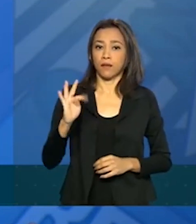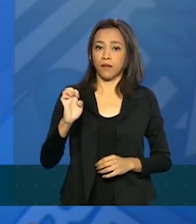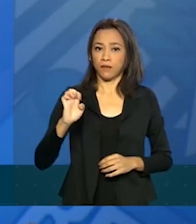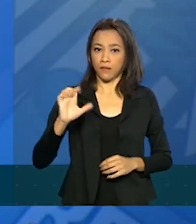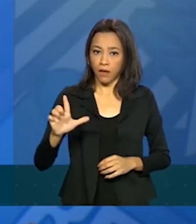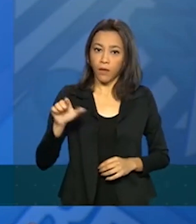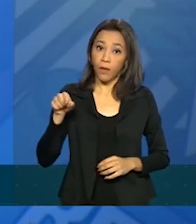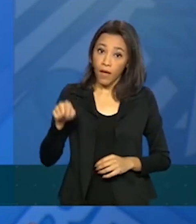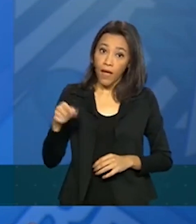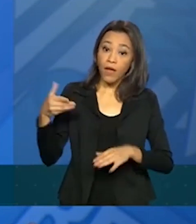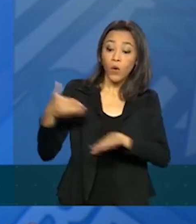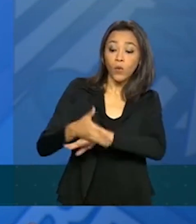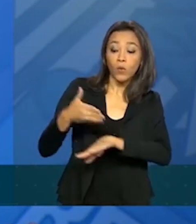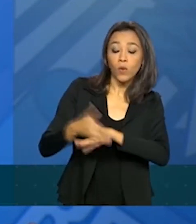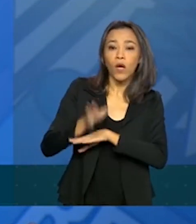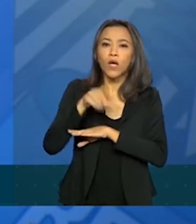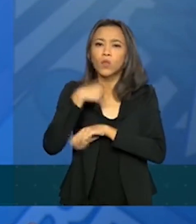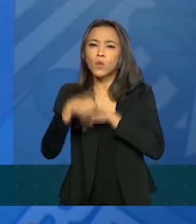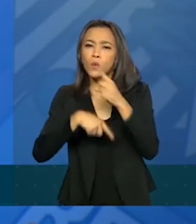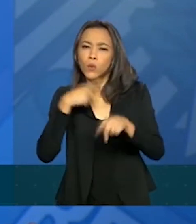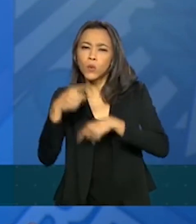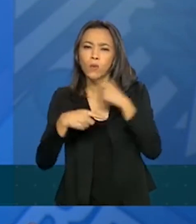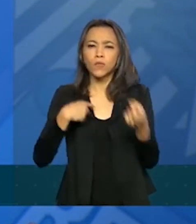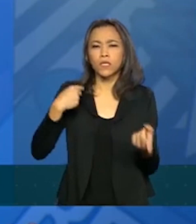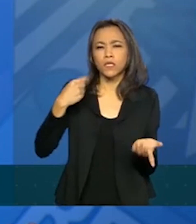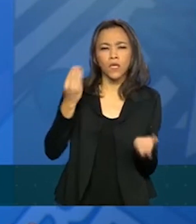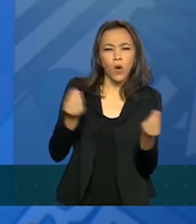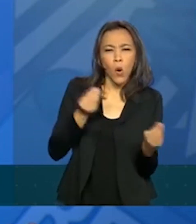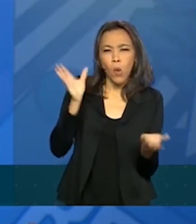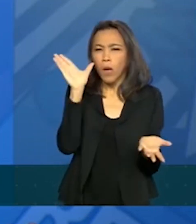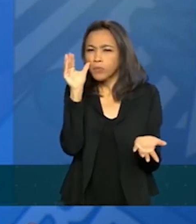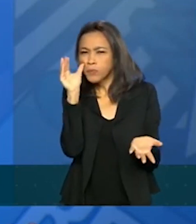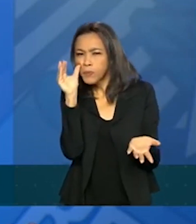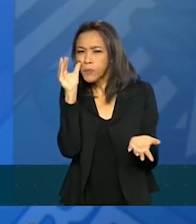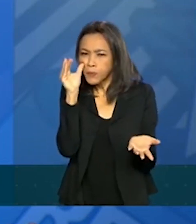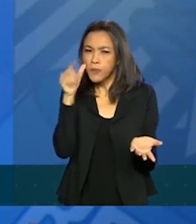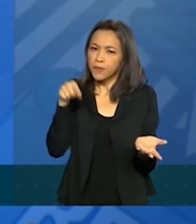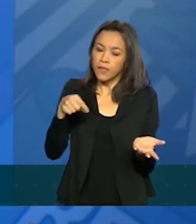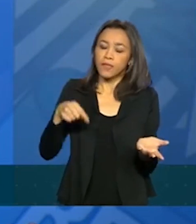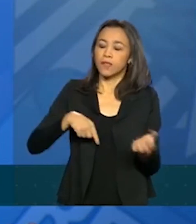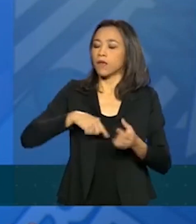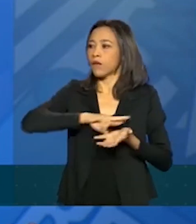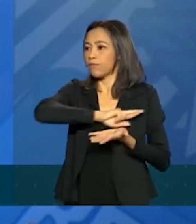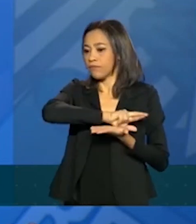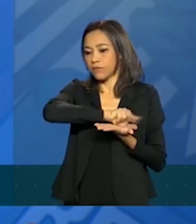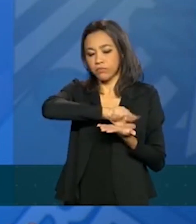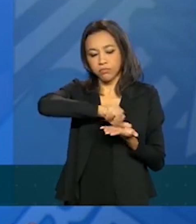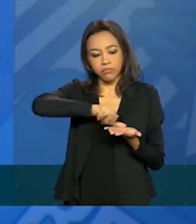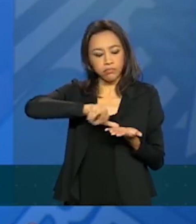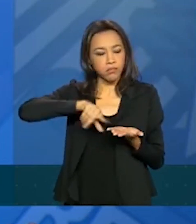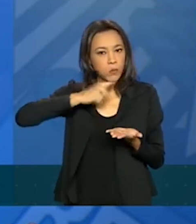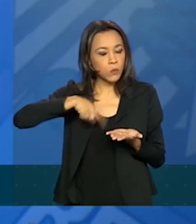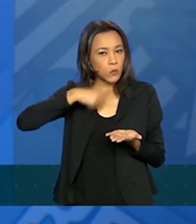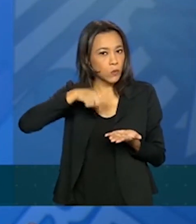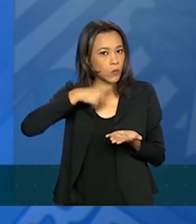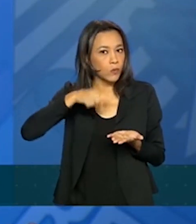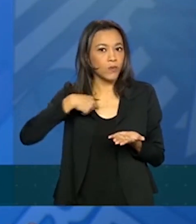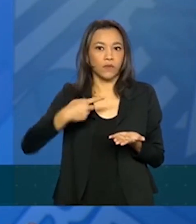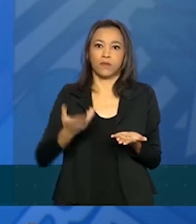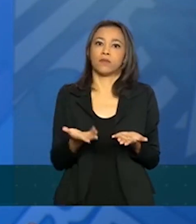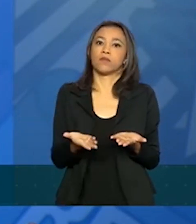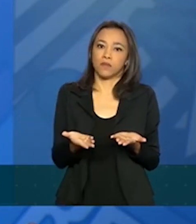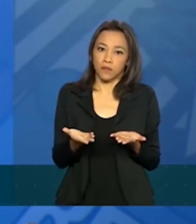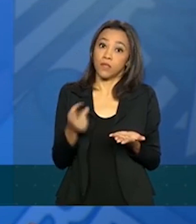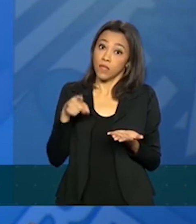consulta e dúvidas. Muito importante, porque existe uma série de dúvidas, dado que existe uma série de grupos diferentes.